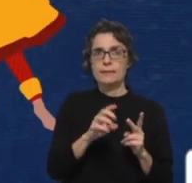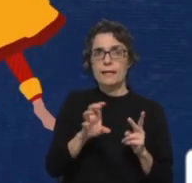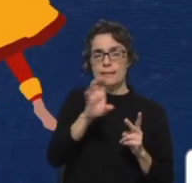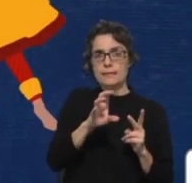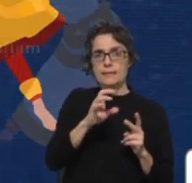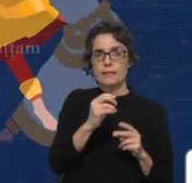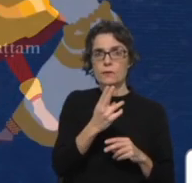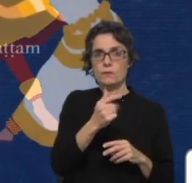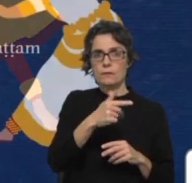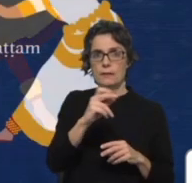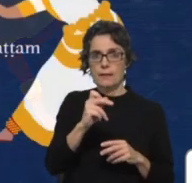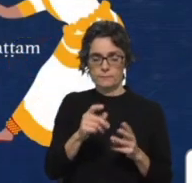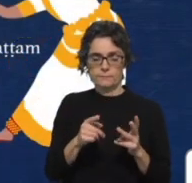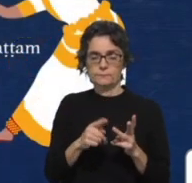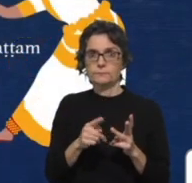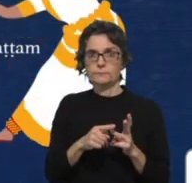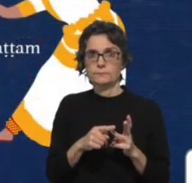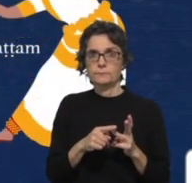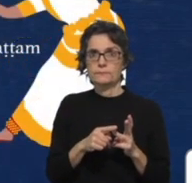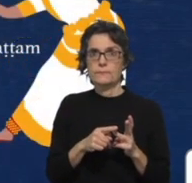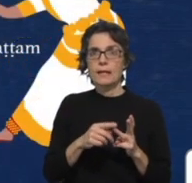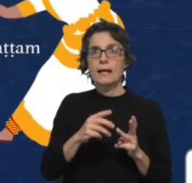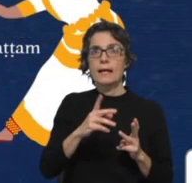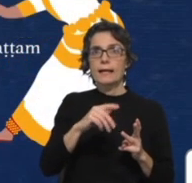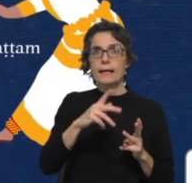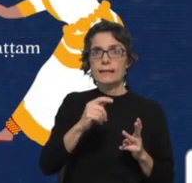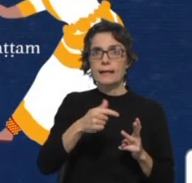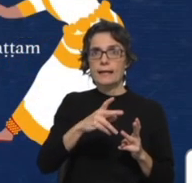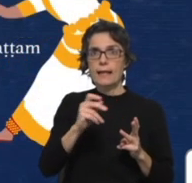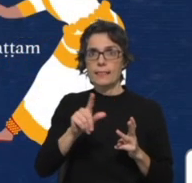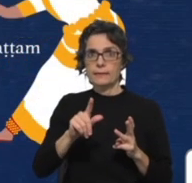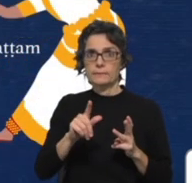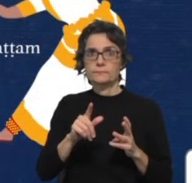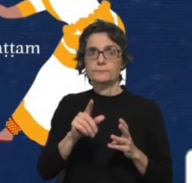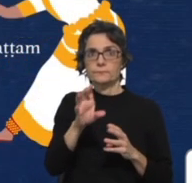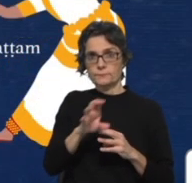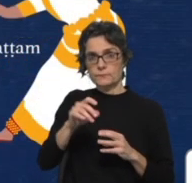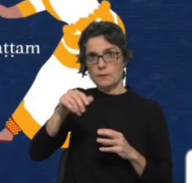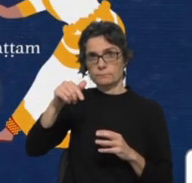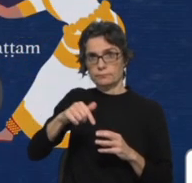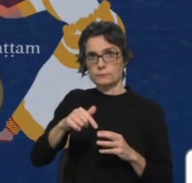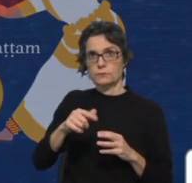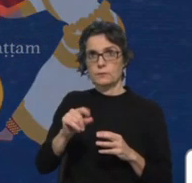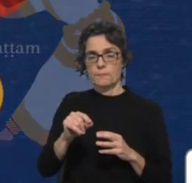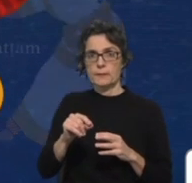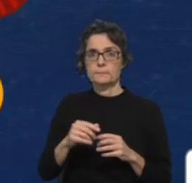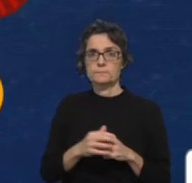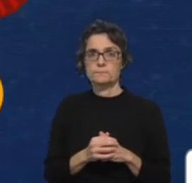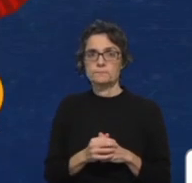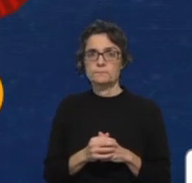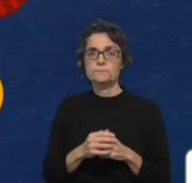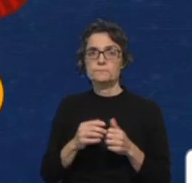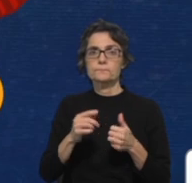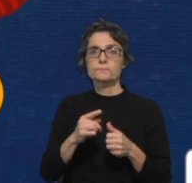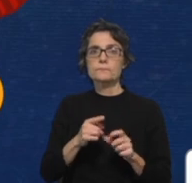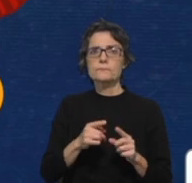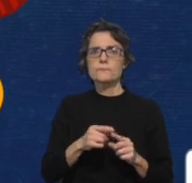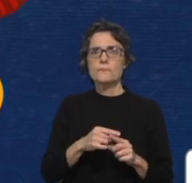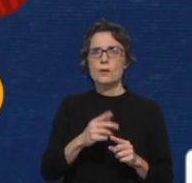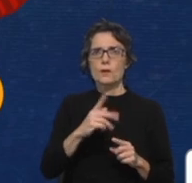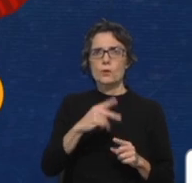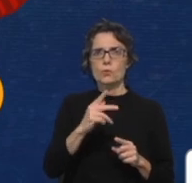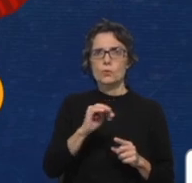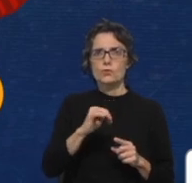de Uttar Pradesh, o Katakali e o Mohiniyatam, ambos de Kerala, o Kuchipudi,